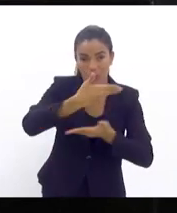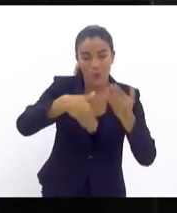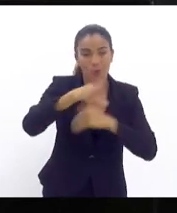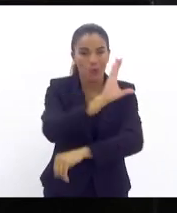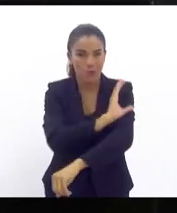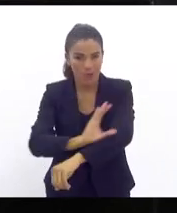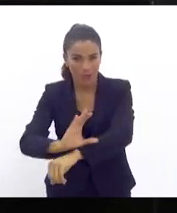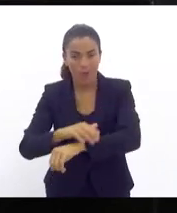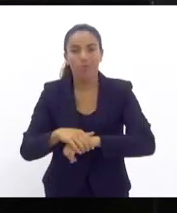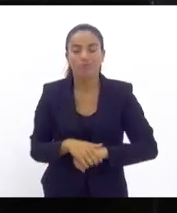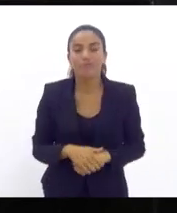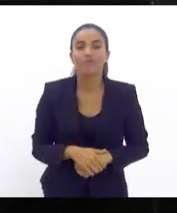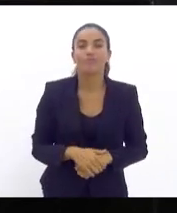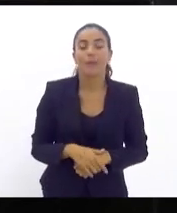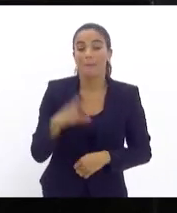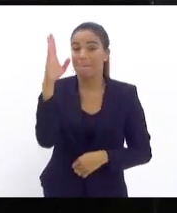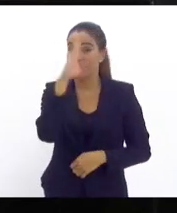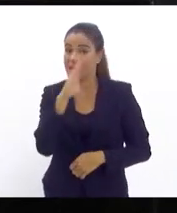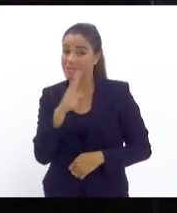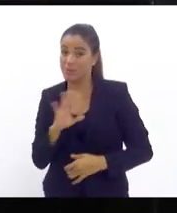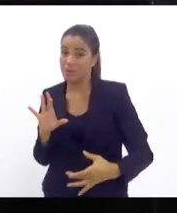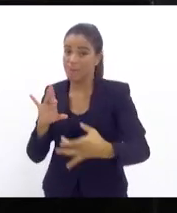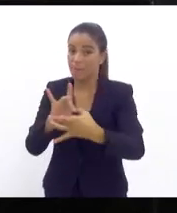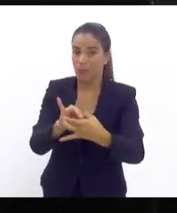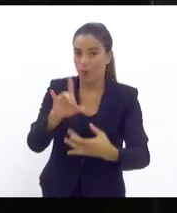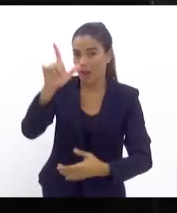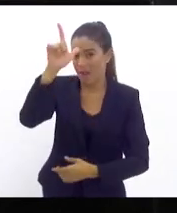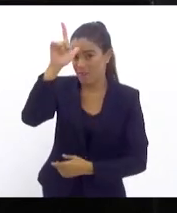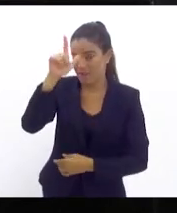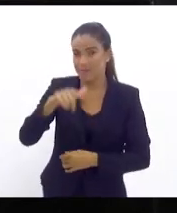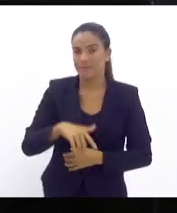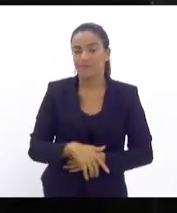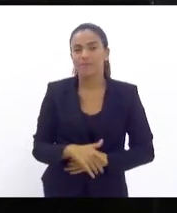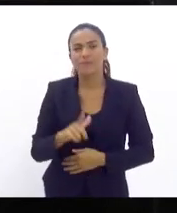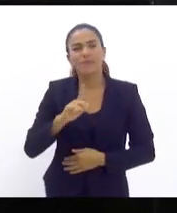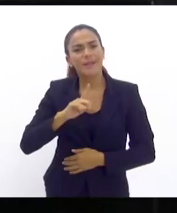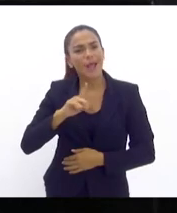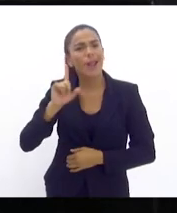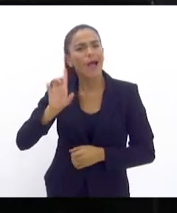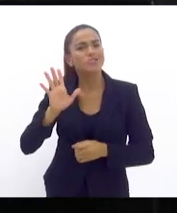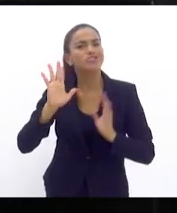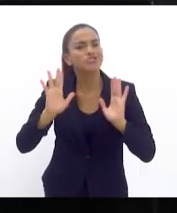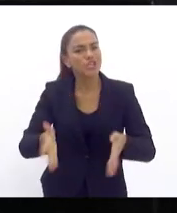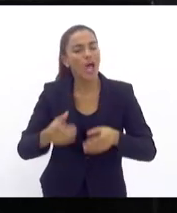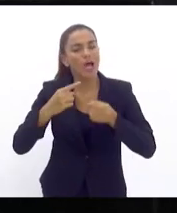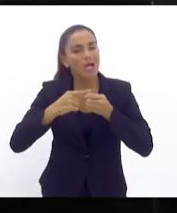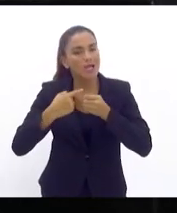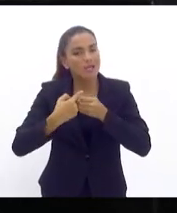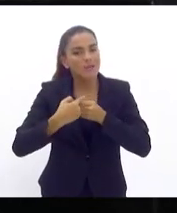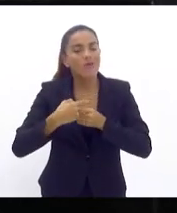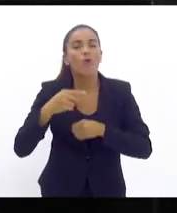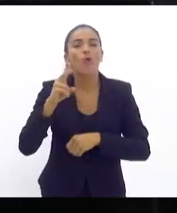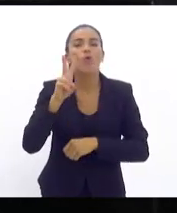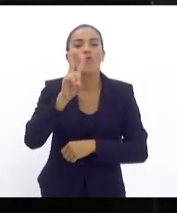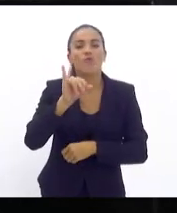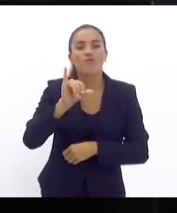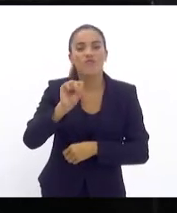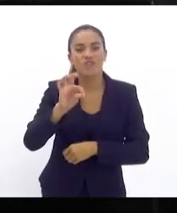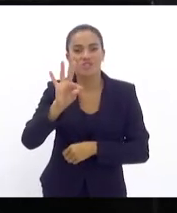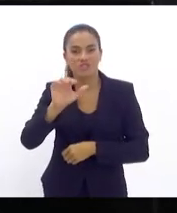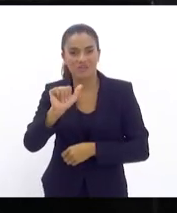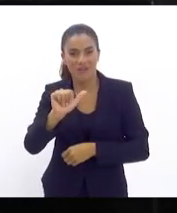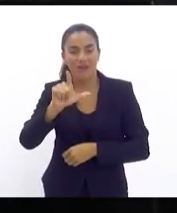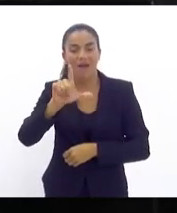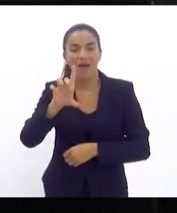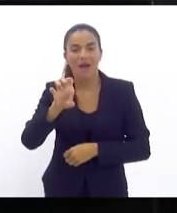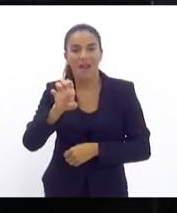Intercultural Brasil-Alemanha. Já temos ela lá no subúrbio, em Vista Alegre, funcionando